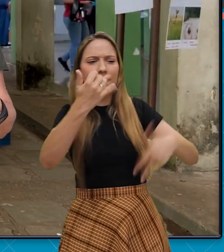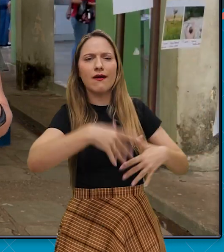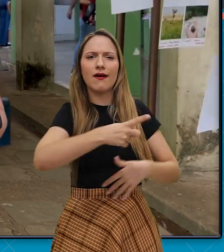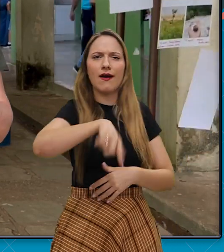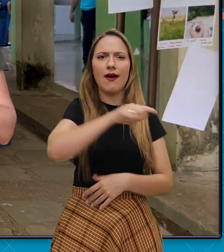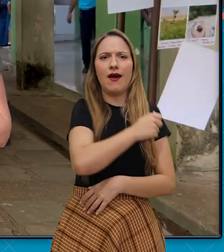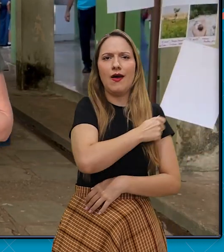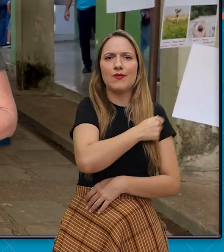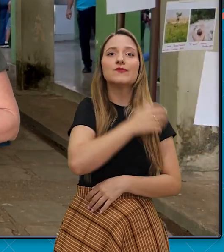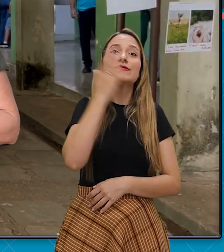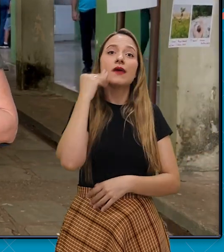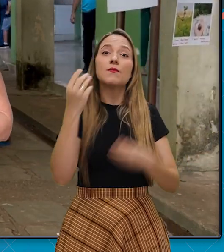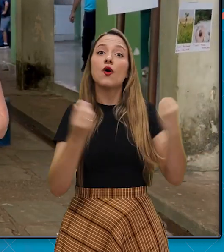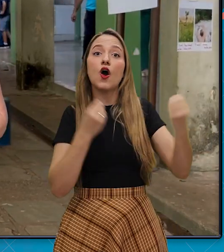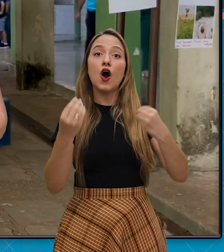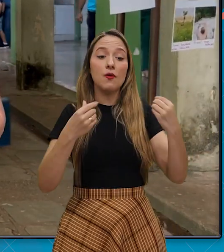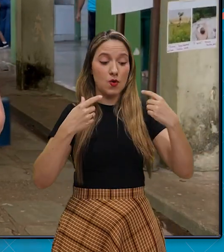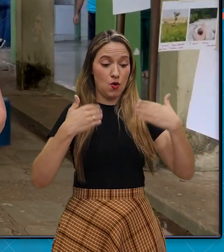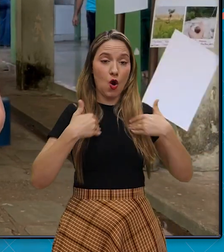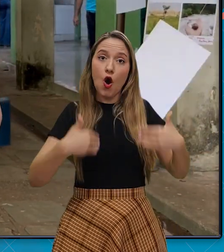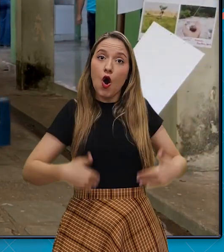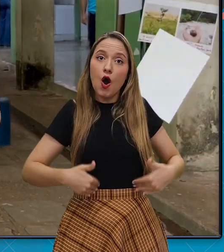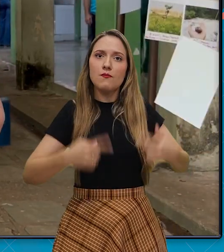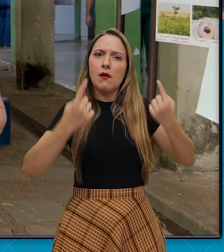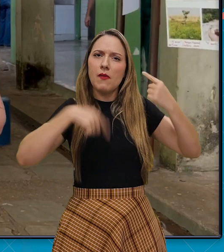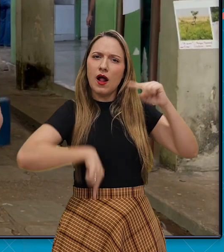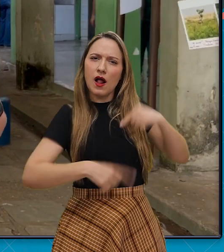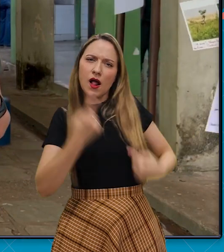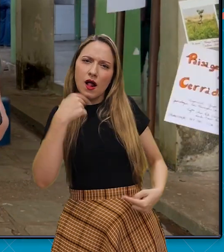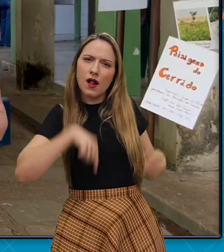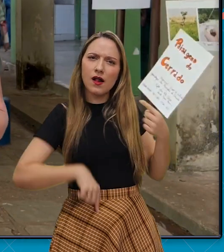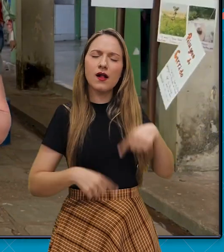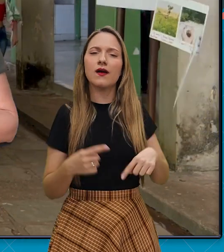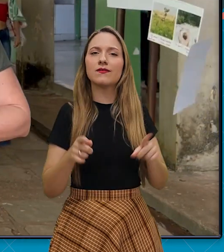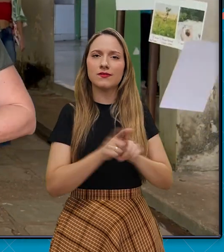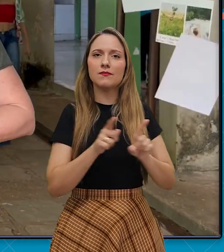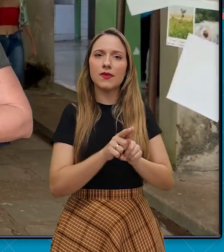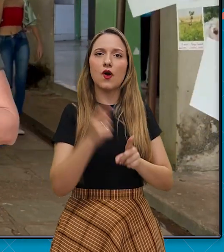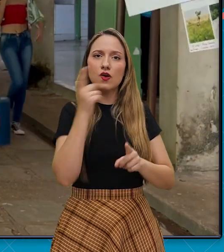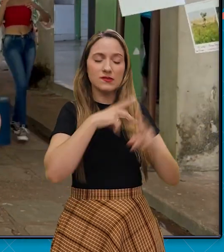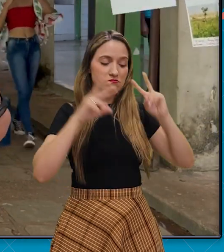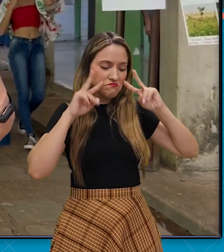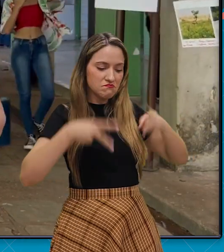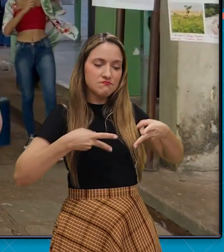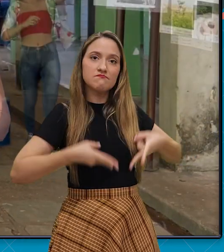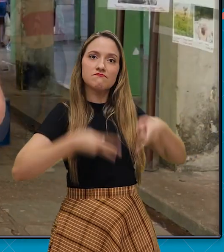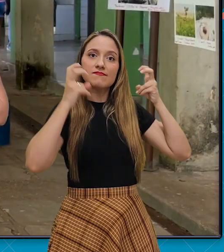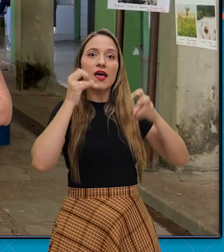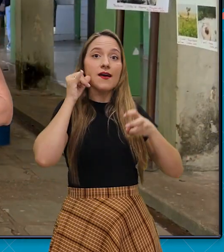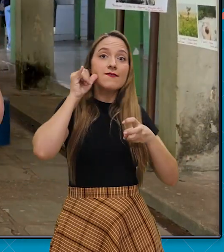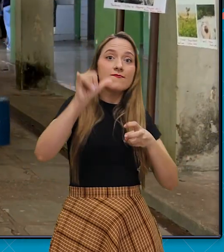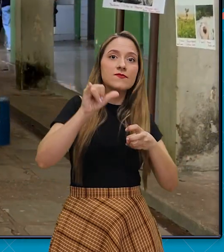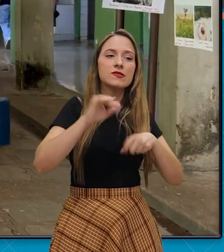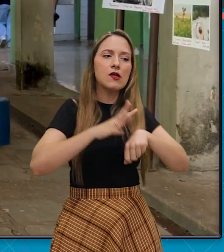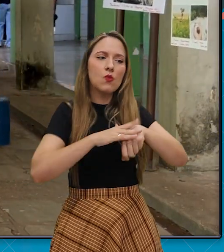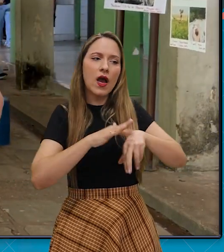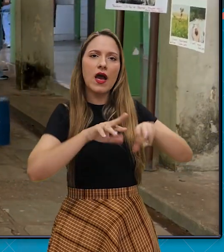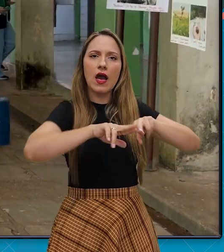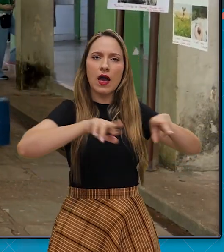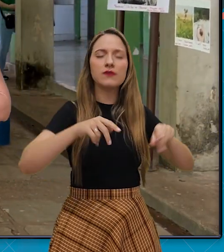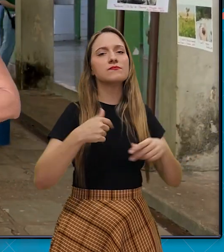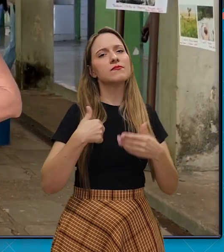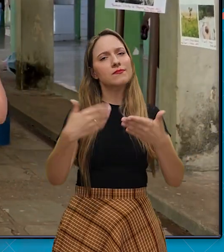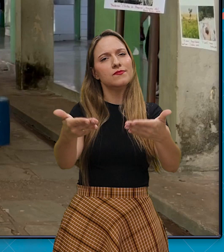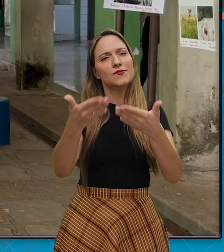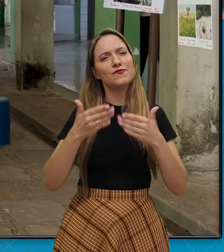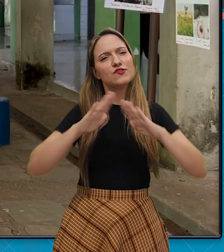em como funciona o organismo, para ter uma prevenção para a saúde. E convido as outras